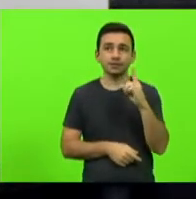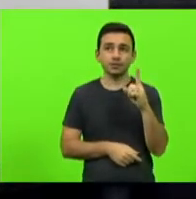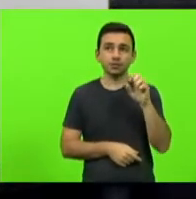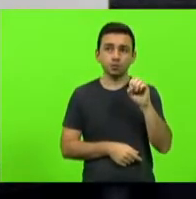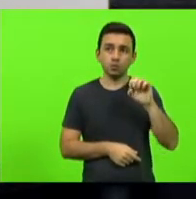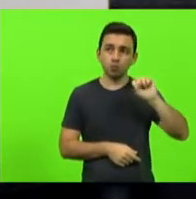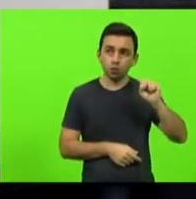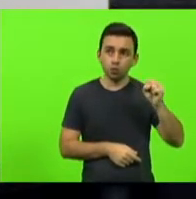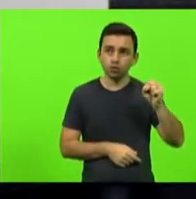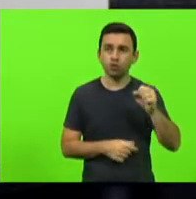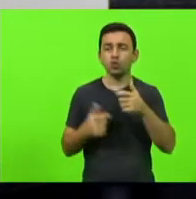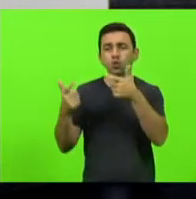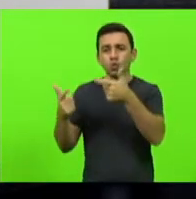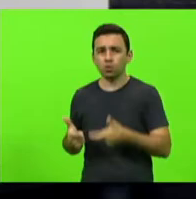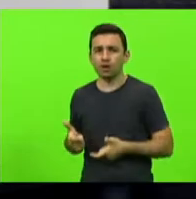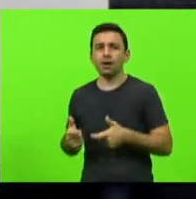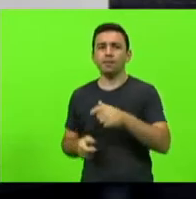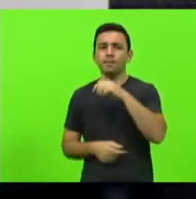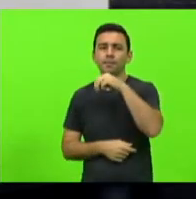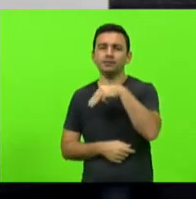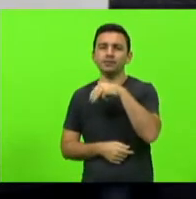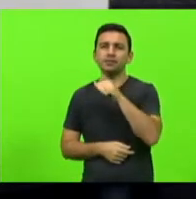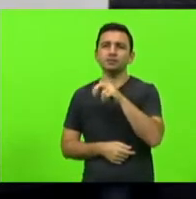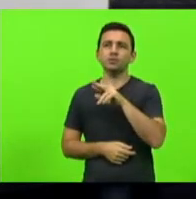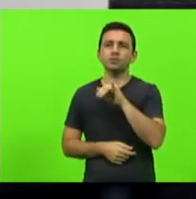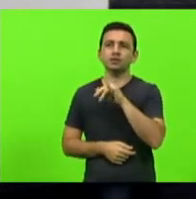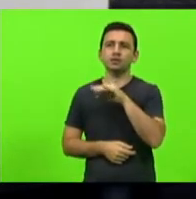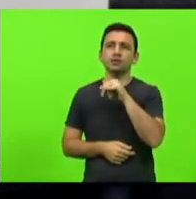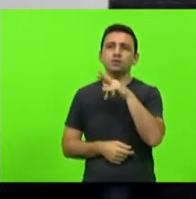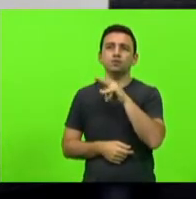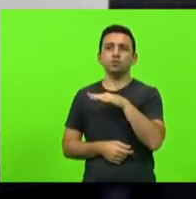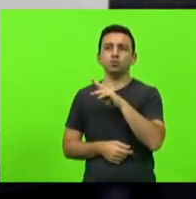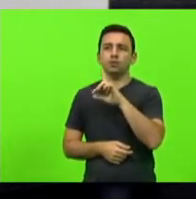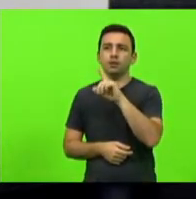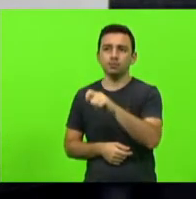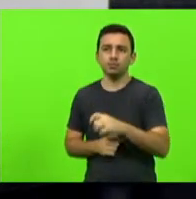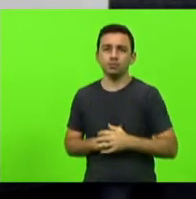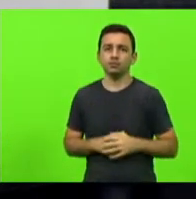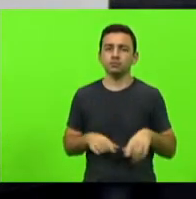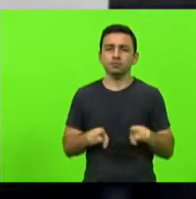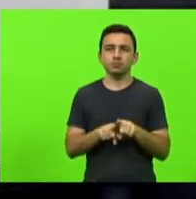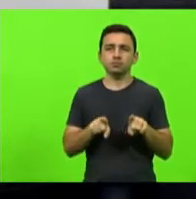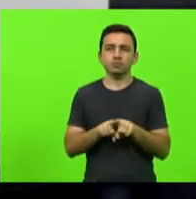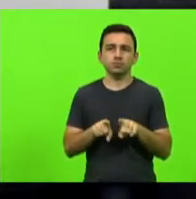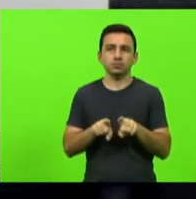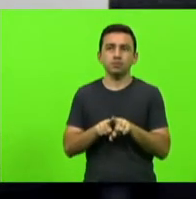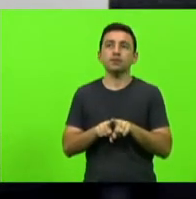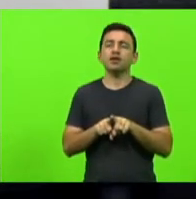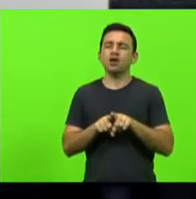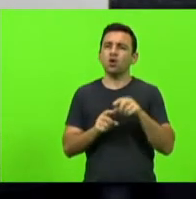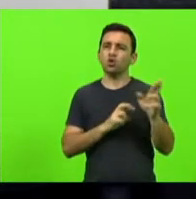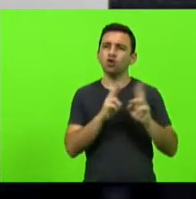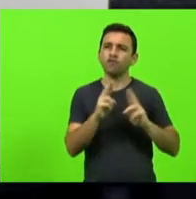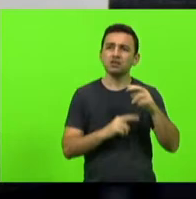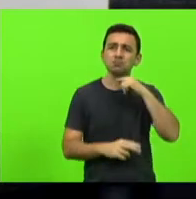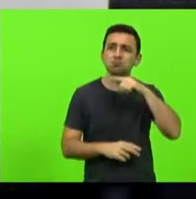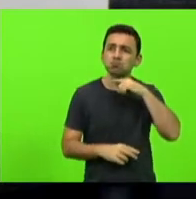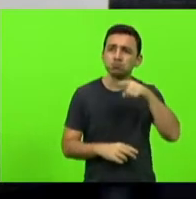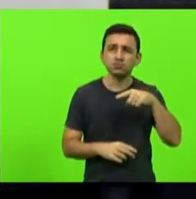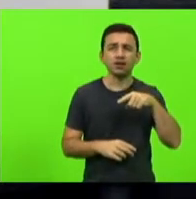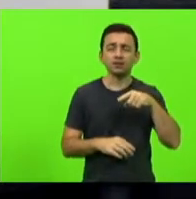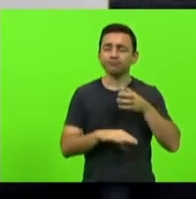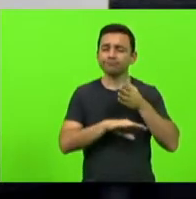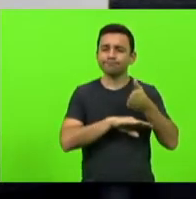Massaranduba e entre Massaranduba e Guaramirim que não tem como passar mais por aquela rodovia o governo enche os cofres